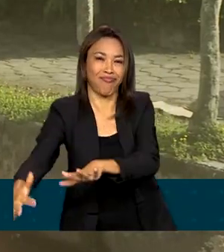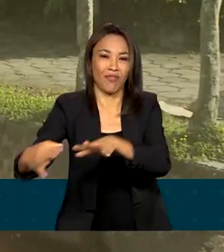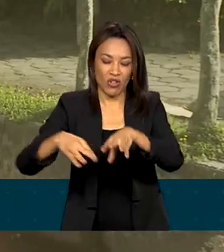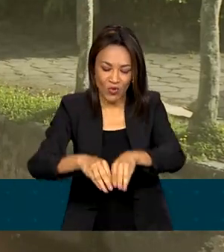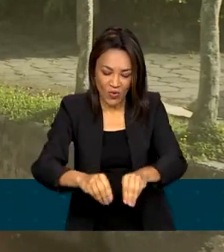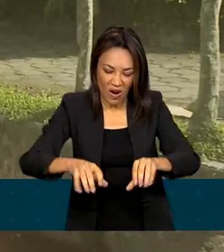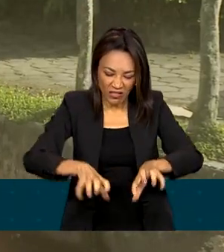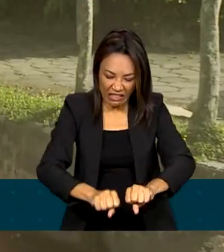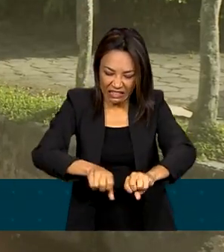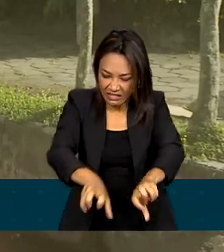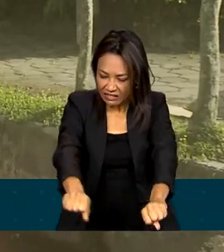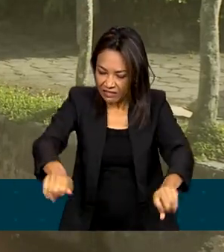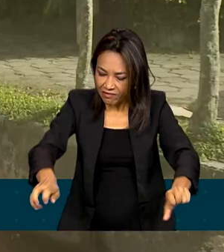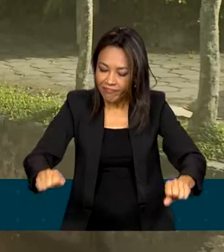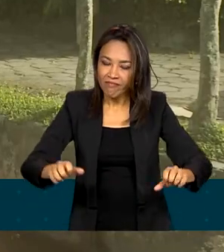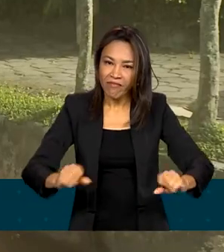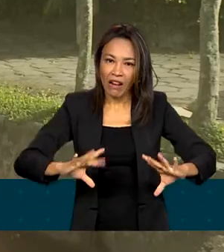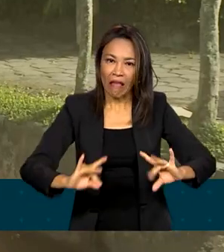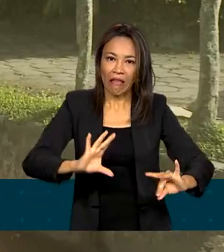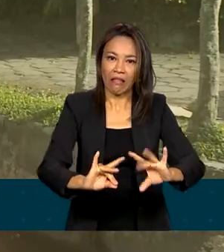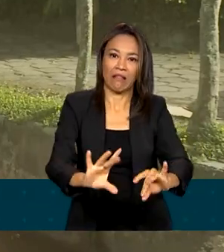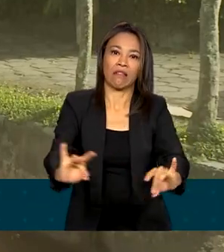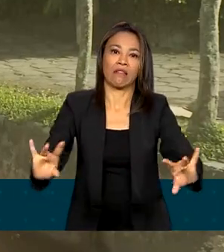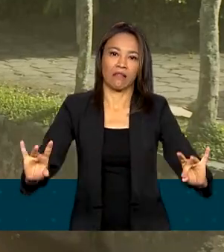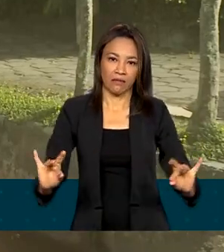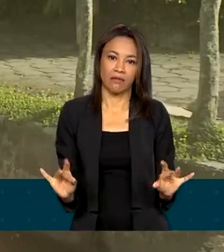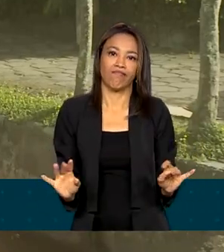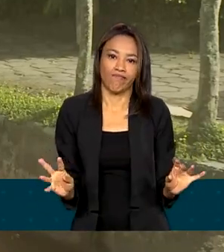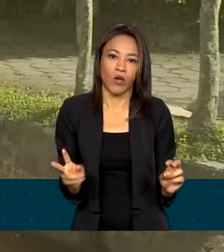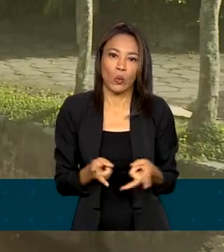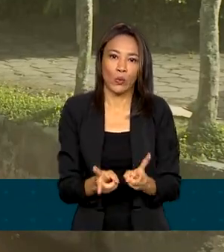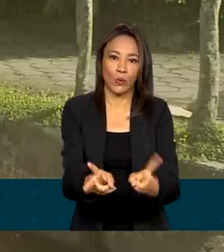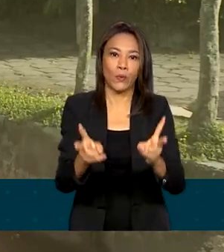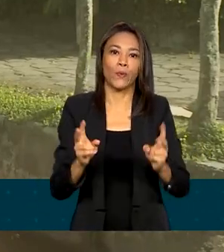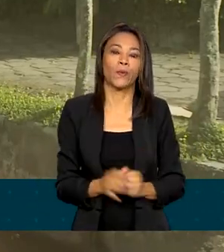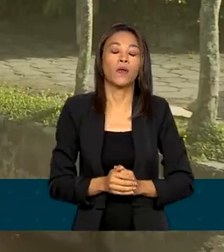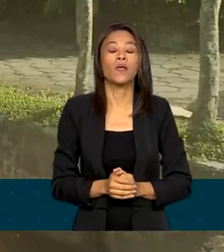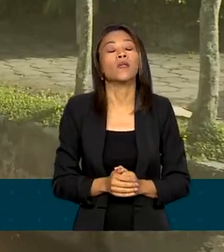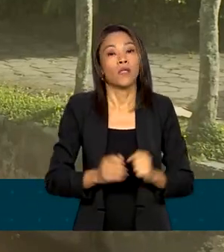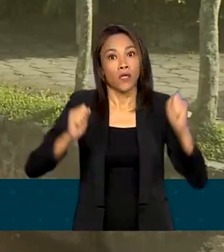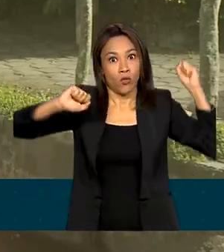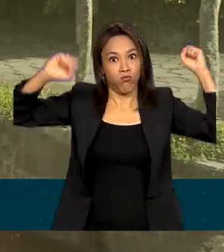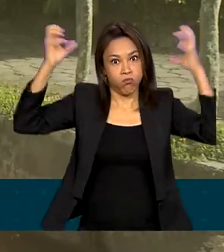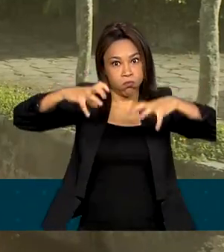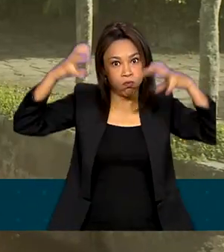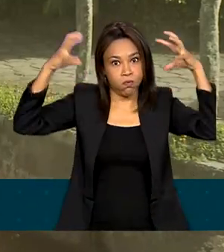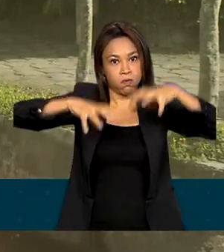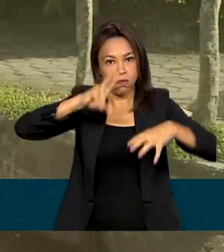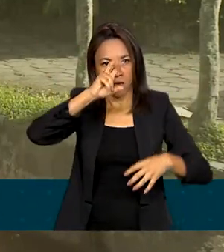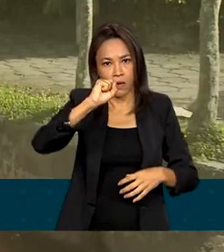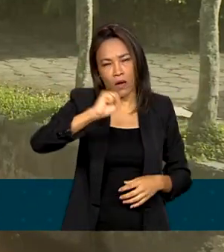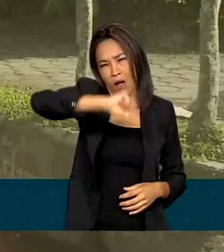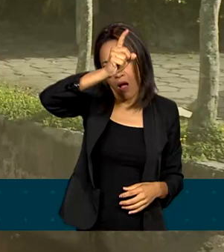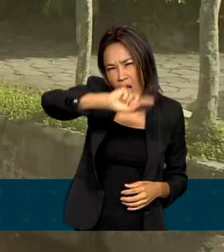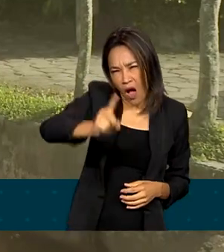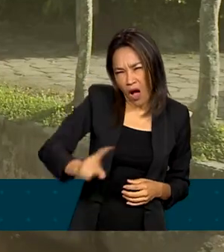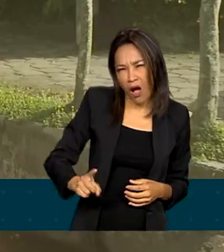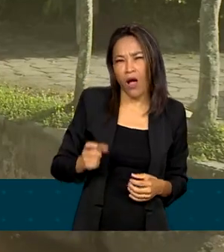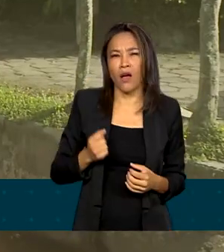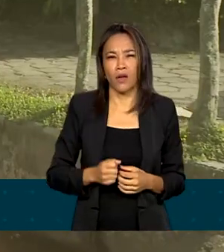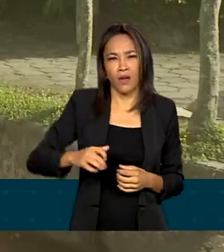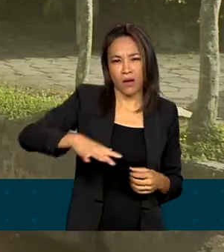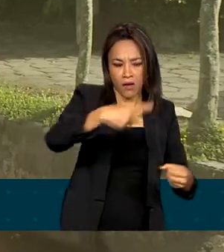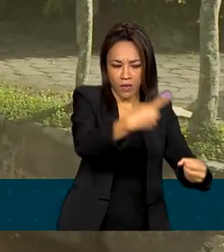continua bastante encharcado por aqui. O alerta prevê chuvas intensas com raios pra Bertioga, São